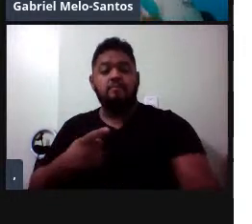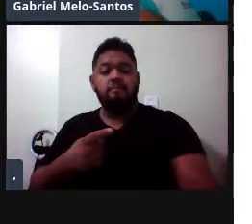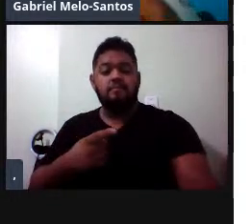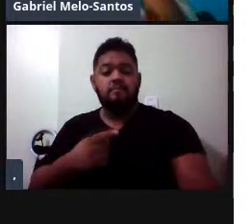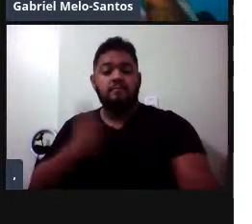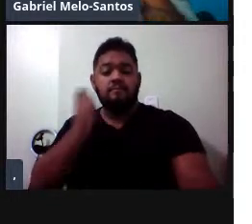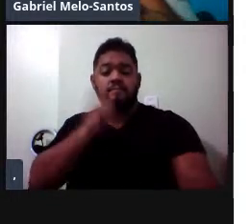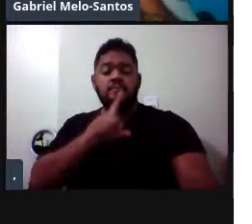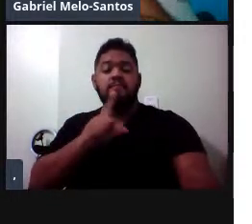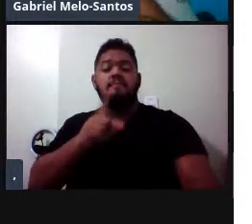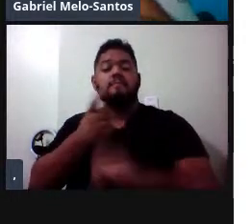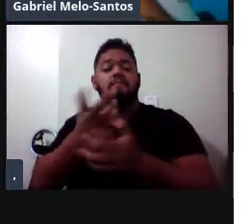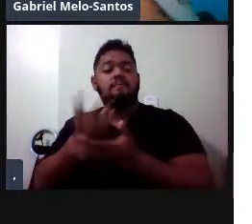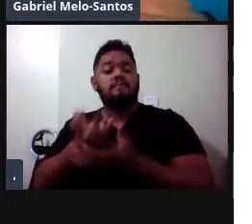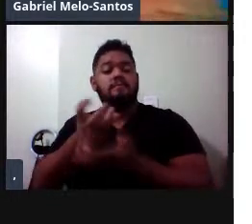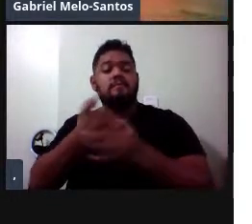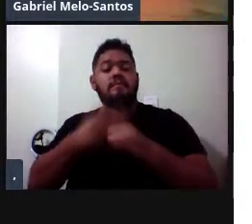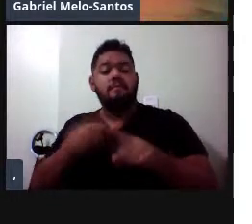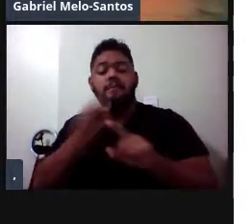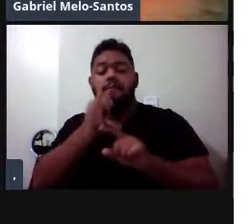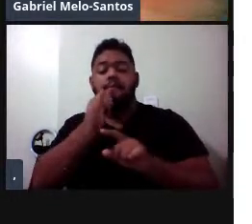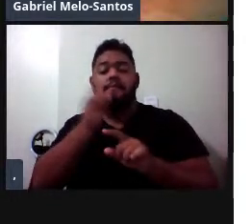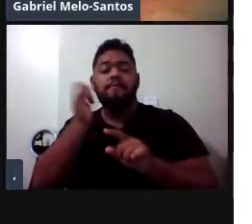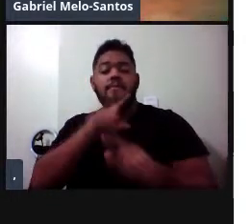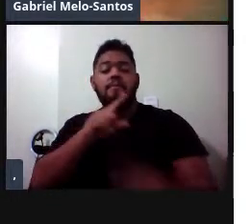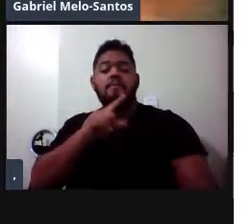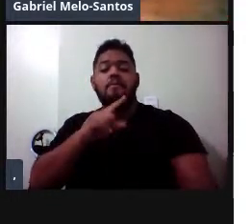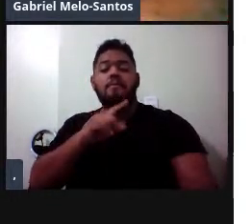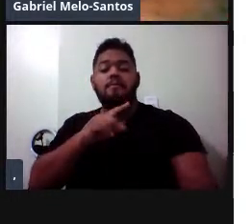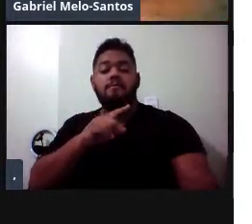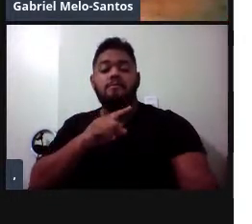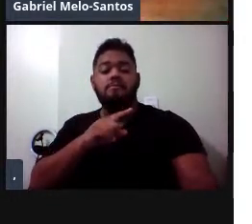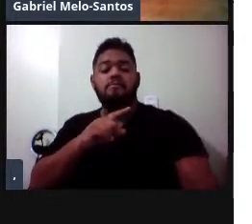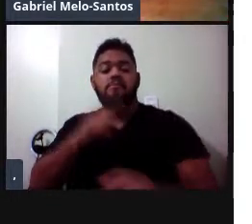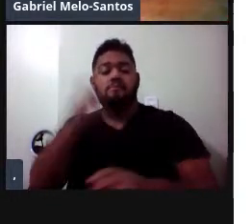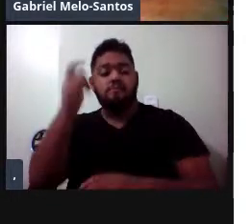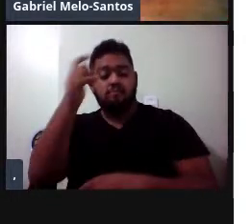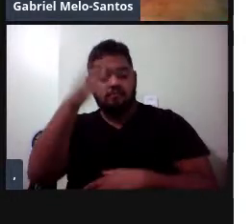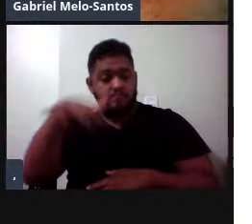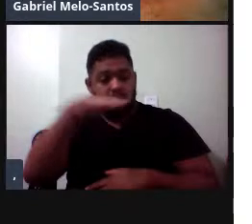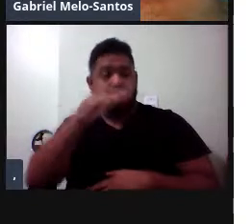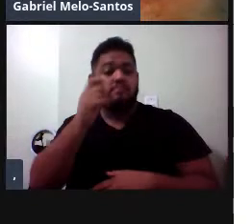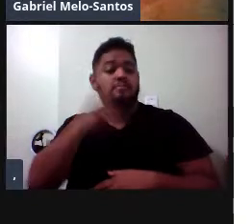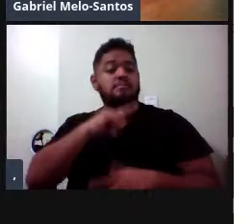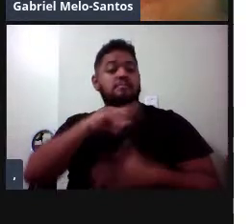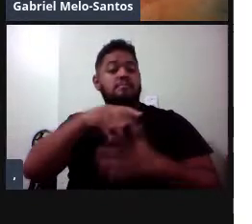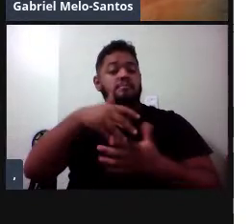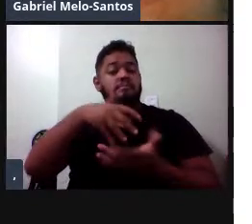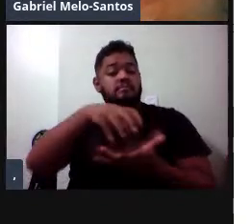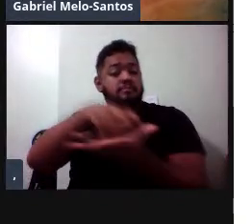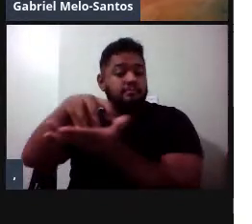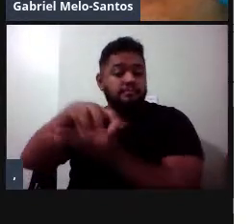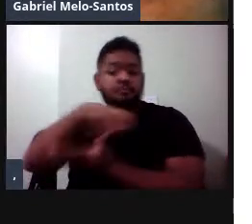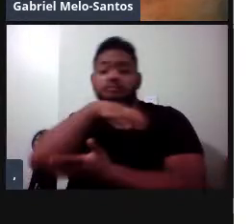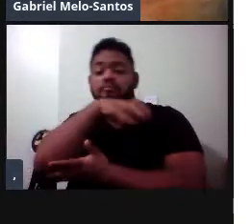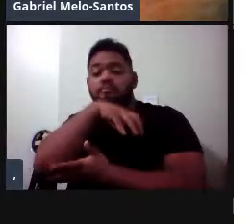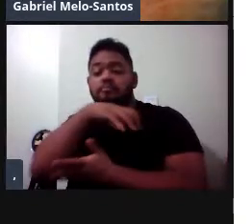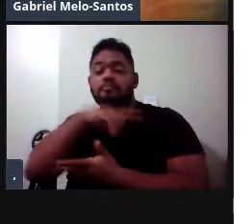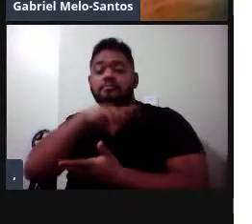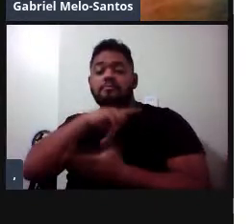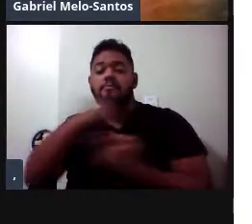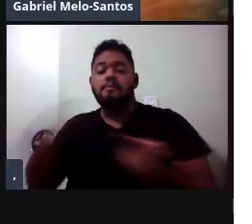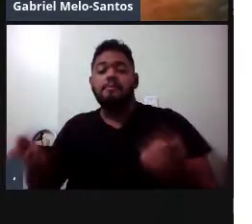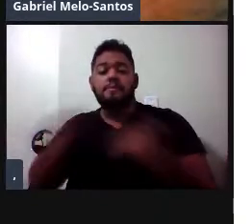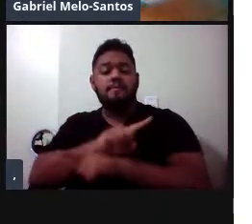Então, o a gente normalmente fazia, gente tenta ir quando possível próximo à margem, que é a área de maior concentração dos animais, e a gente cruza as margens a cada 10